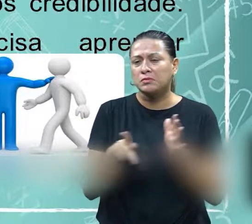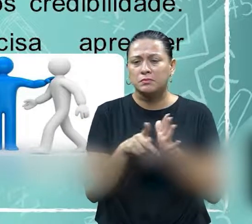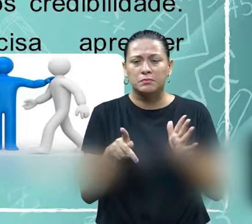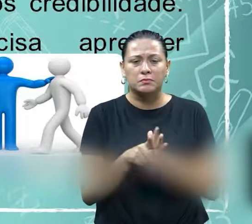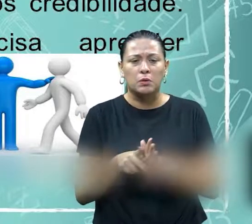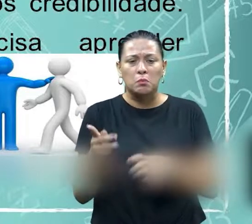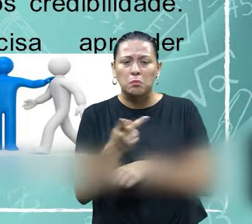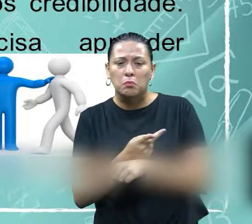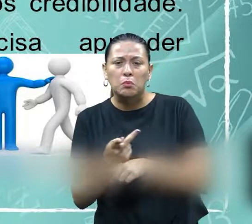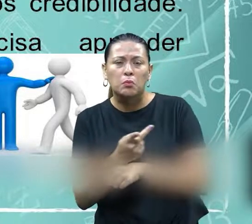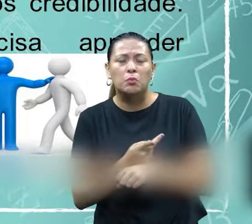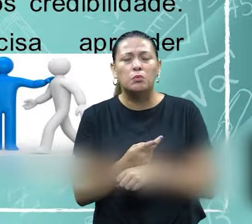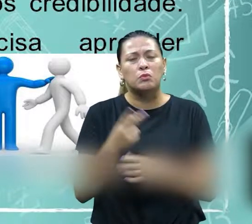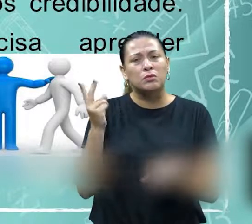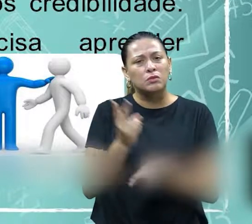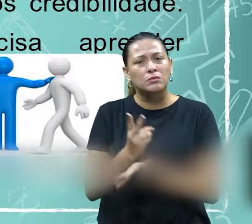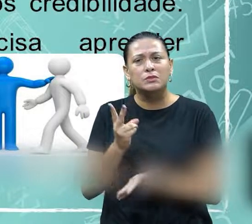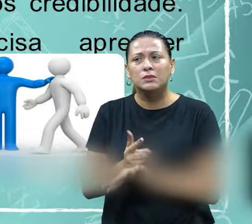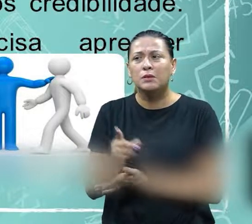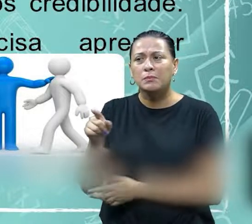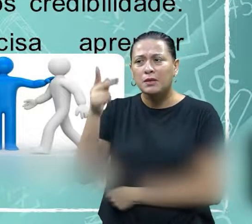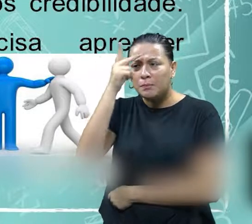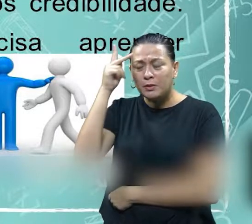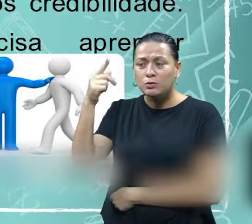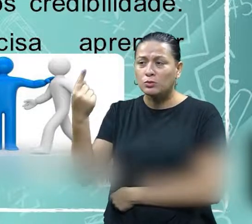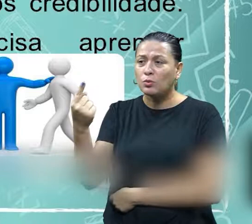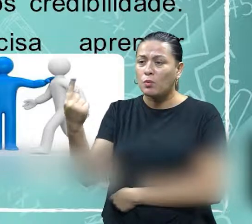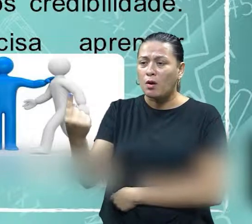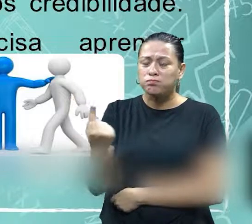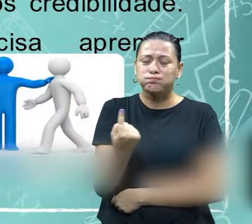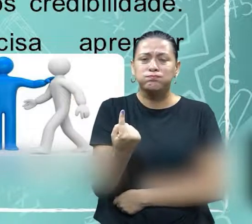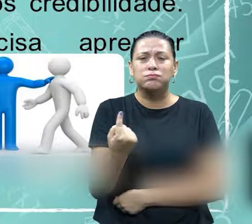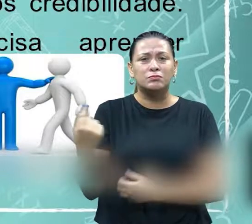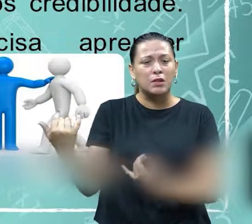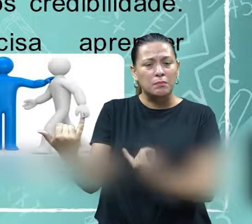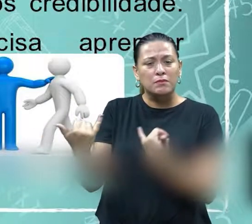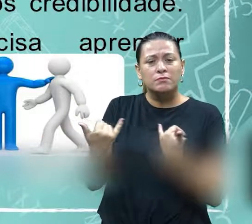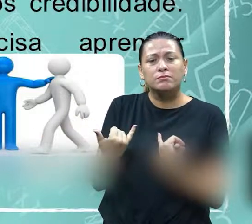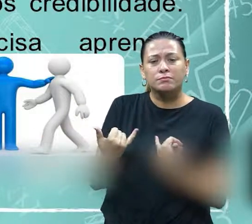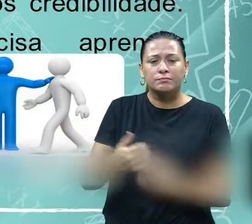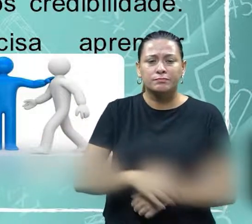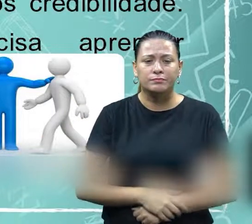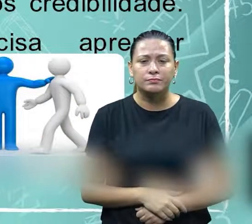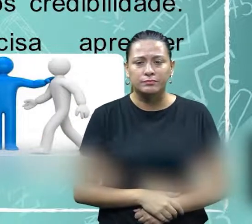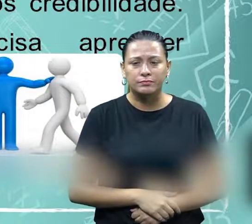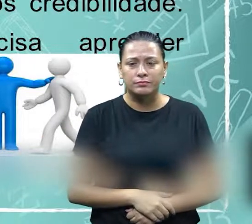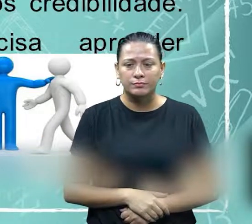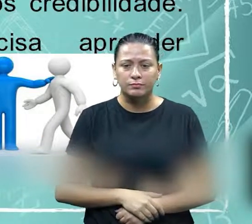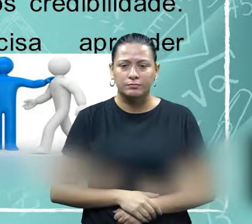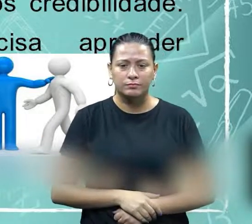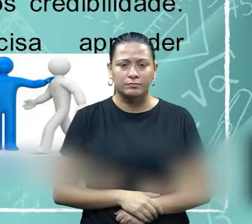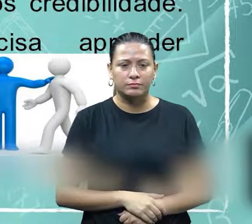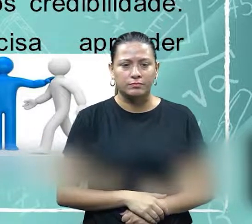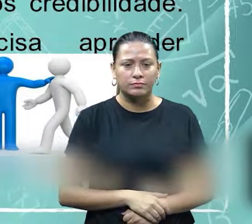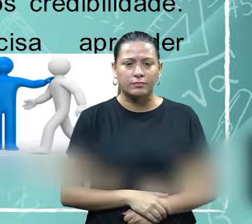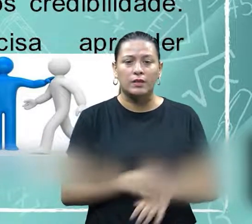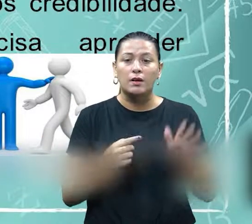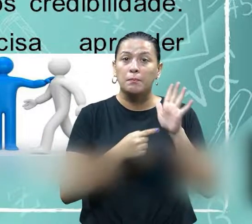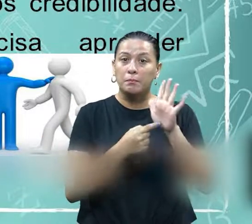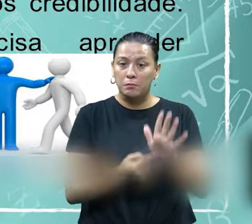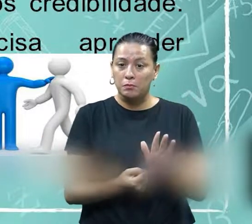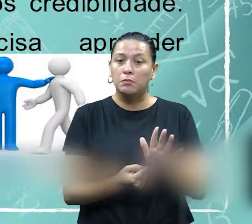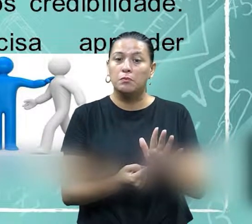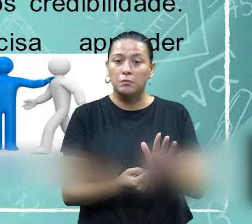buscando o posicionamento do outro. Quanto à confiança, ele demonstra mais sinceridade e menos credibilidade.